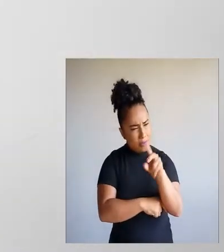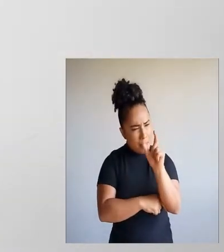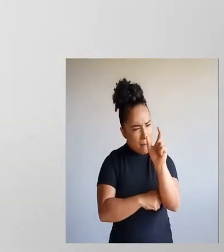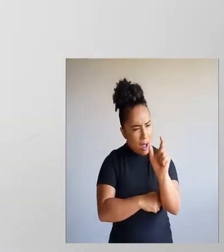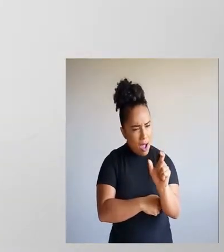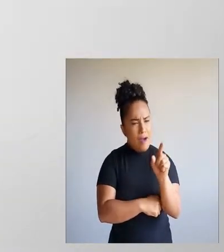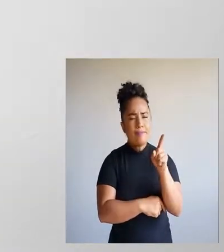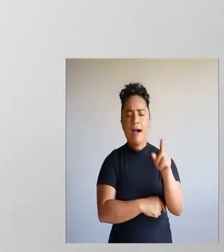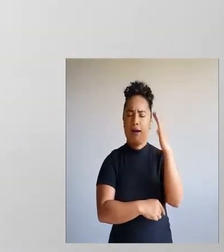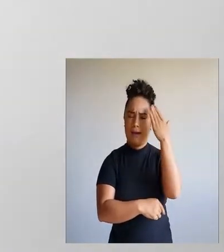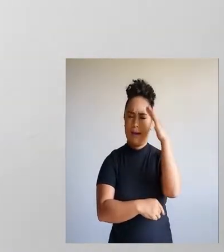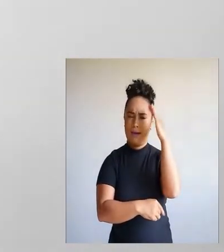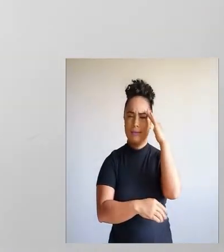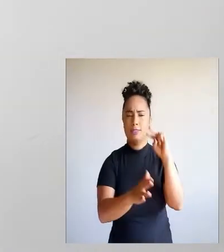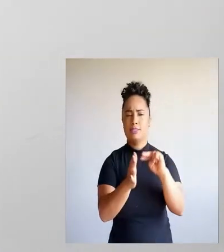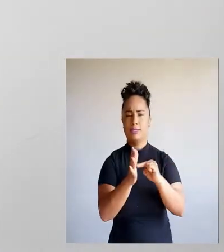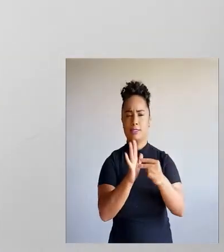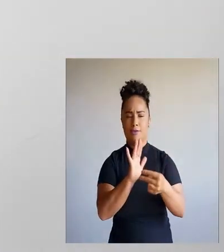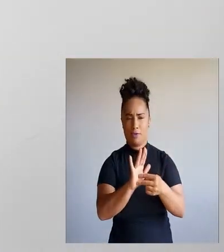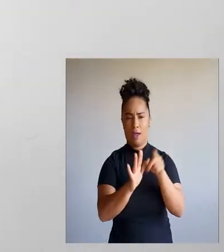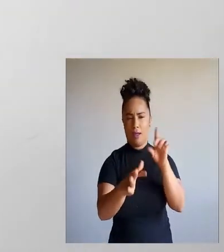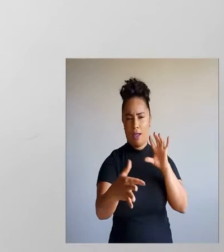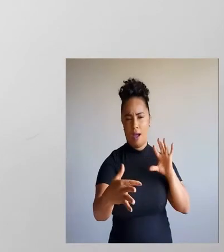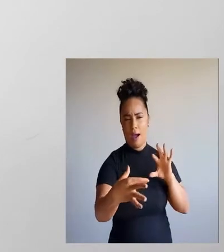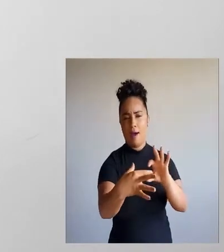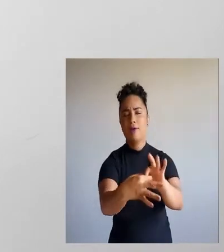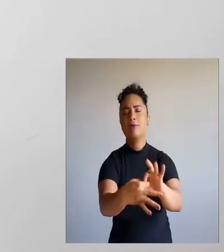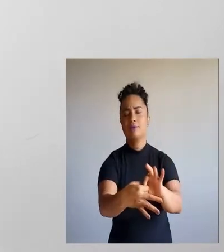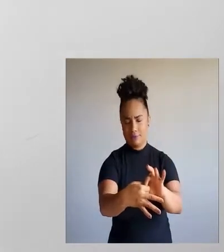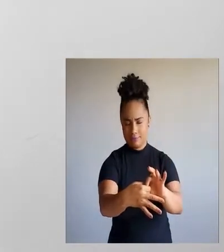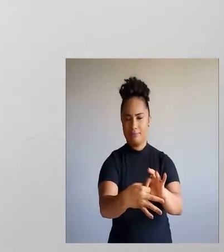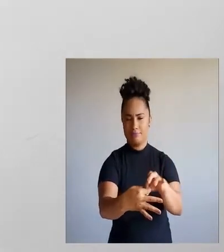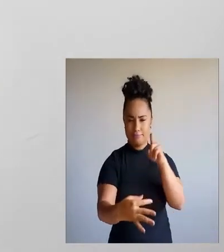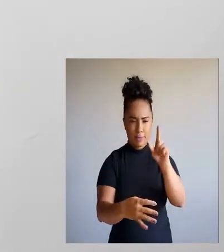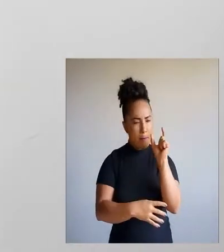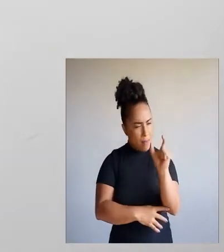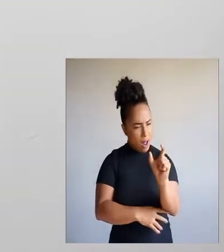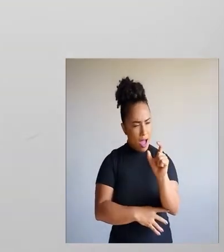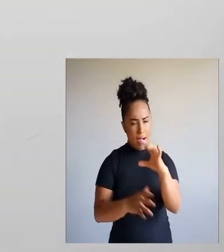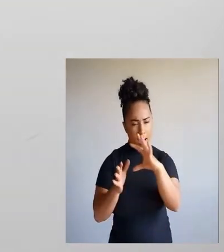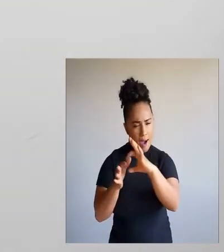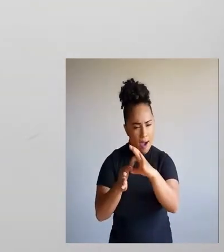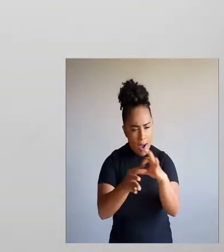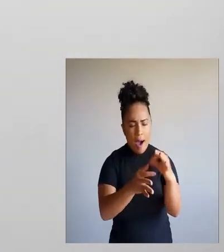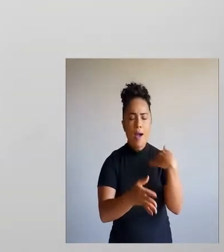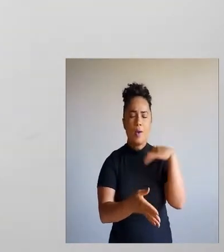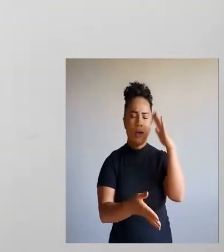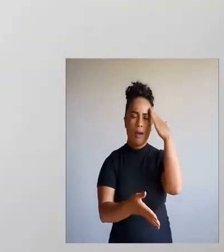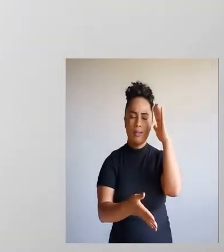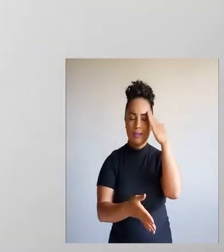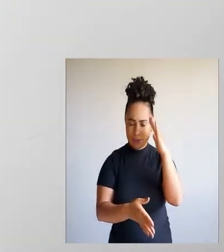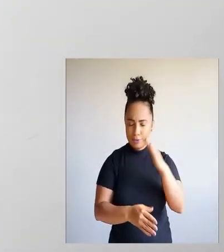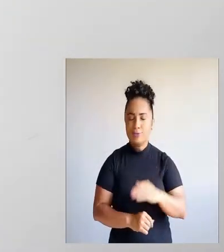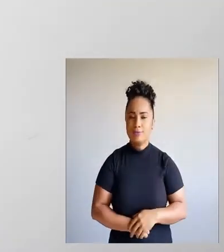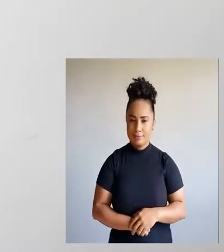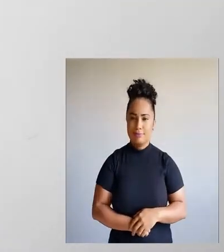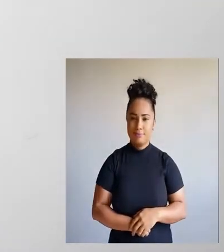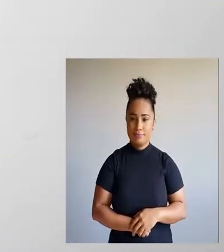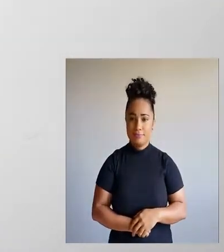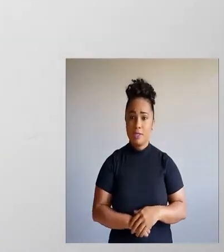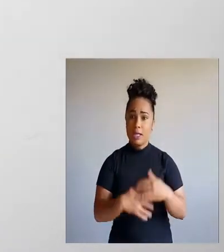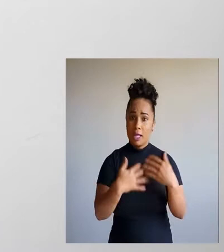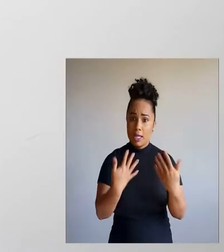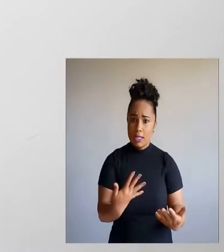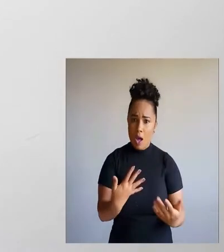qual é o significado daquela palavra ou daquela expressão dentro daquele texto. Então, gente vai se perguntar